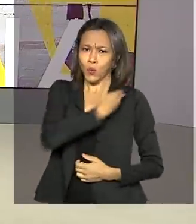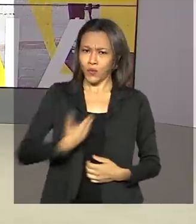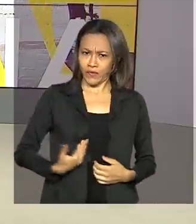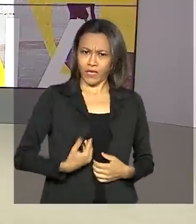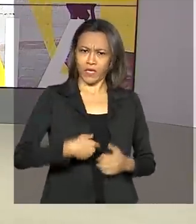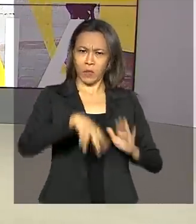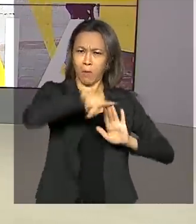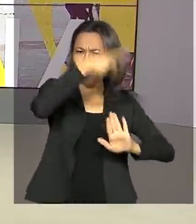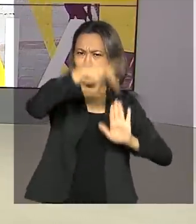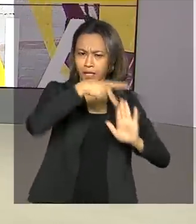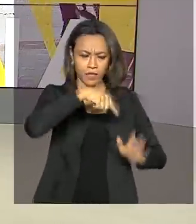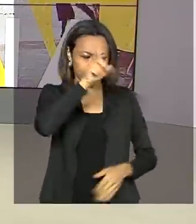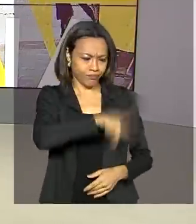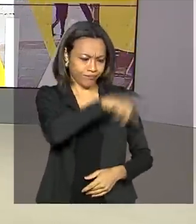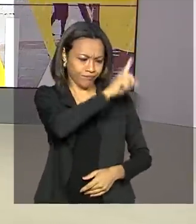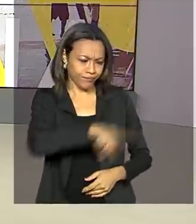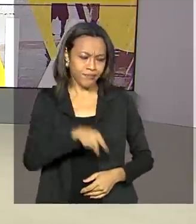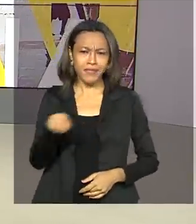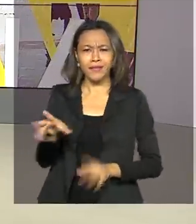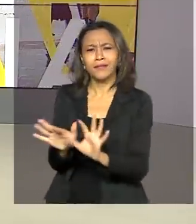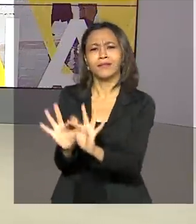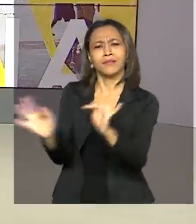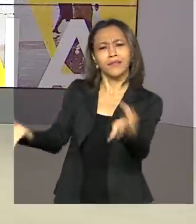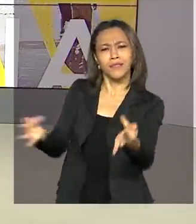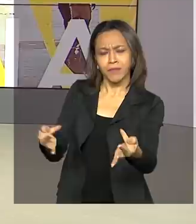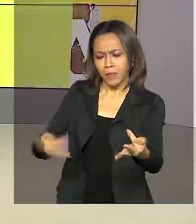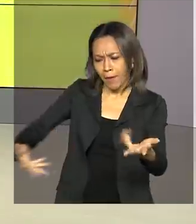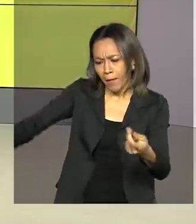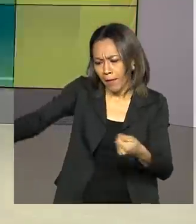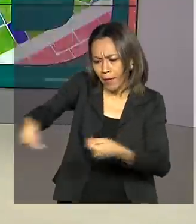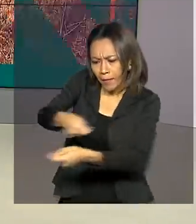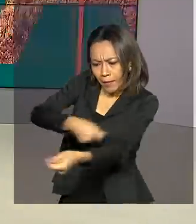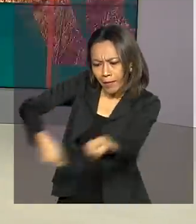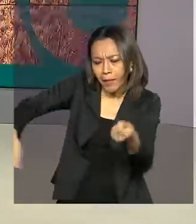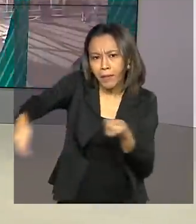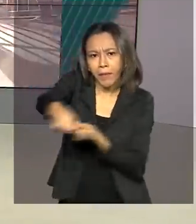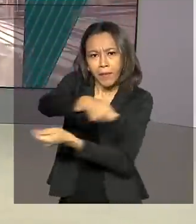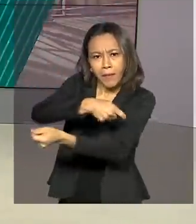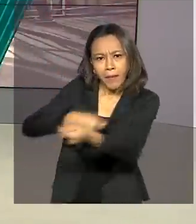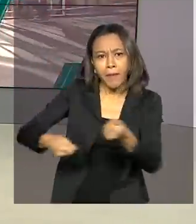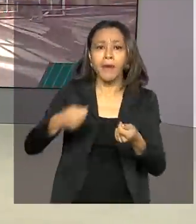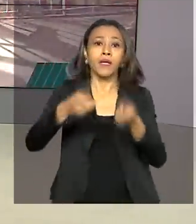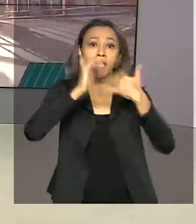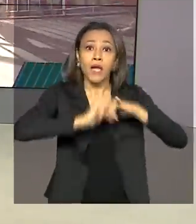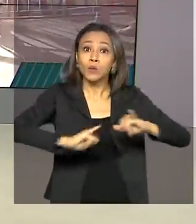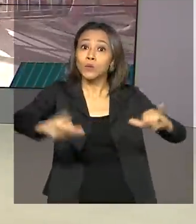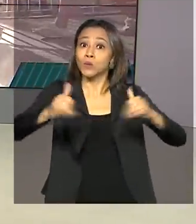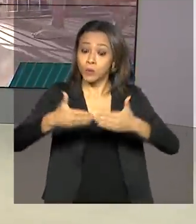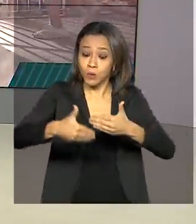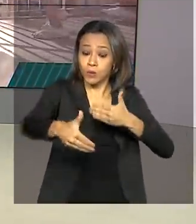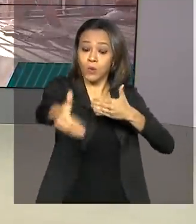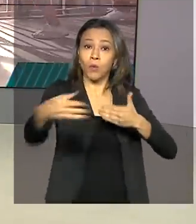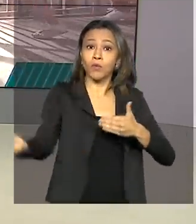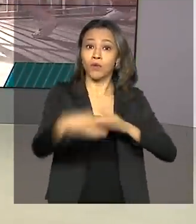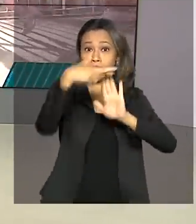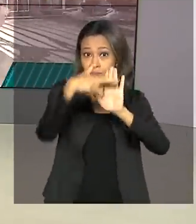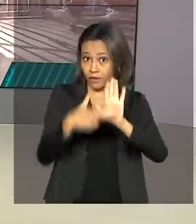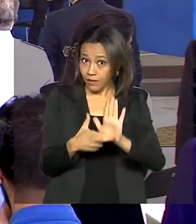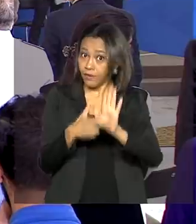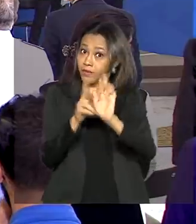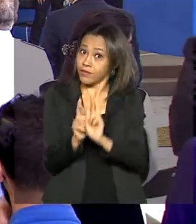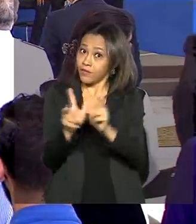para tornar o ambiente de negócios mais simples e anunciou uma norma diferenciada para trabalhadores rurais.